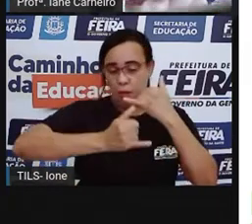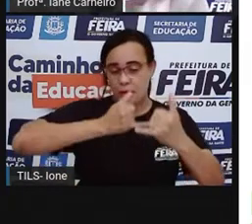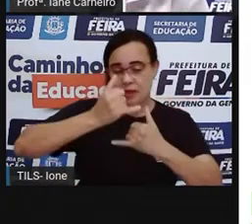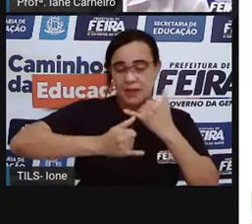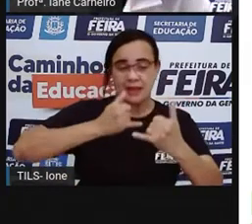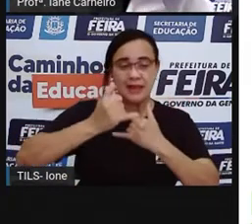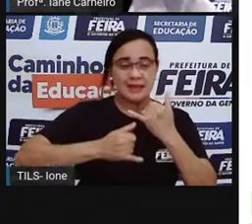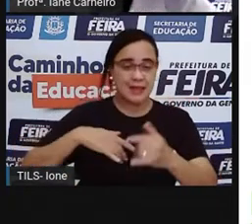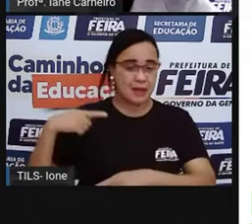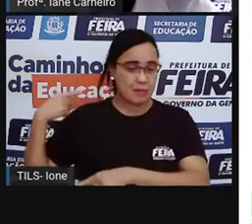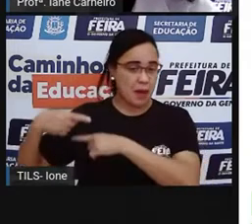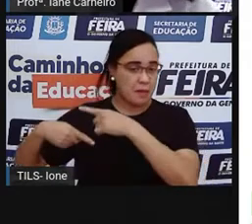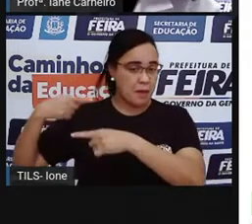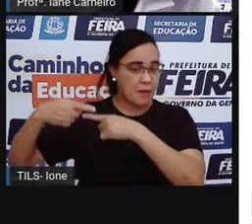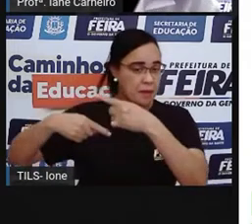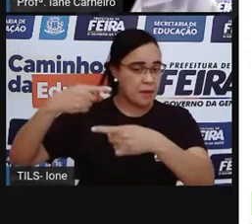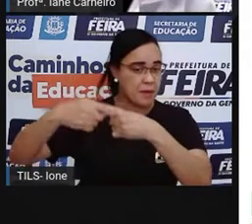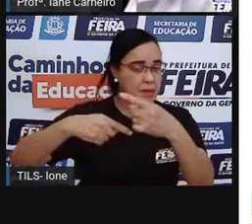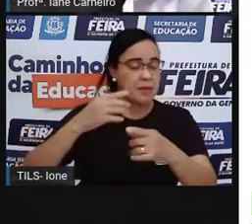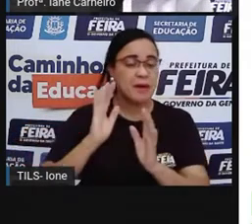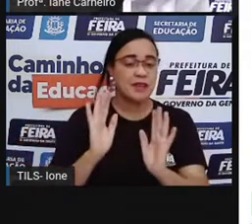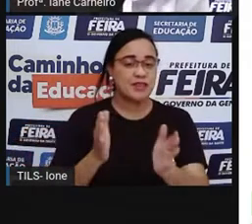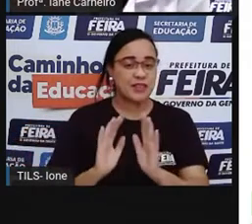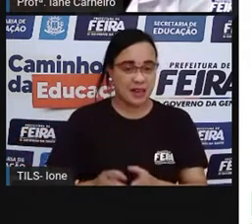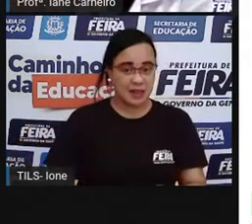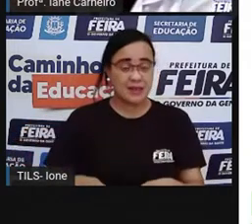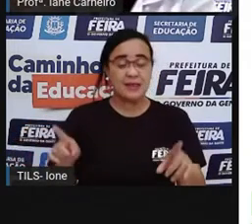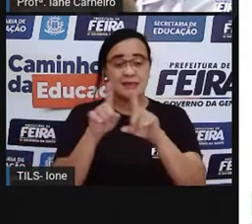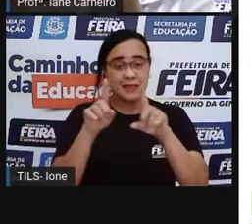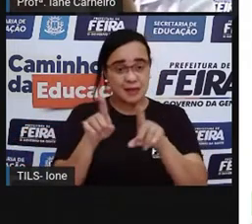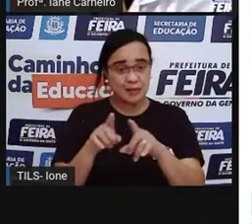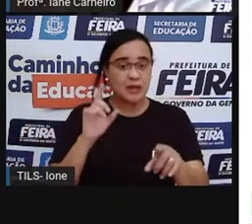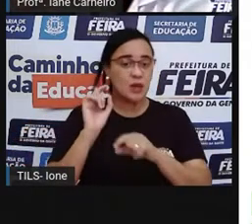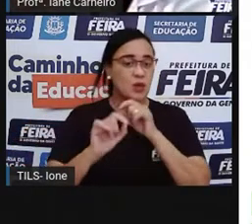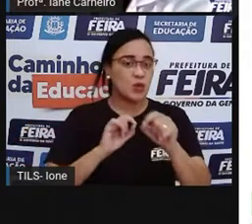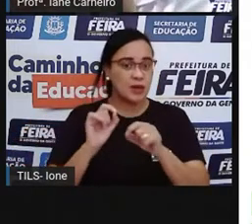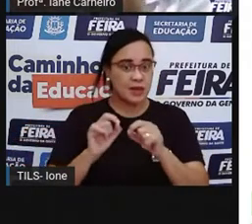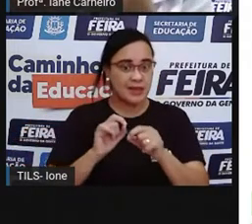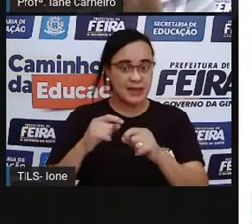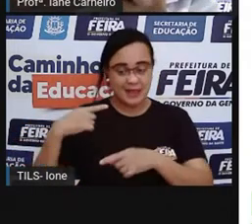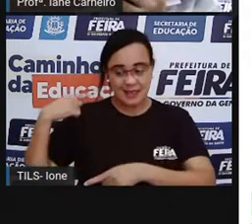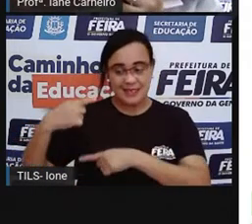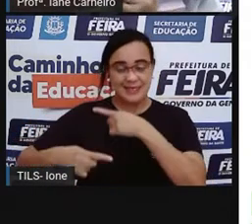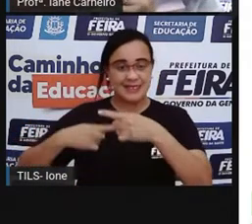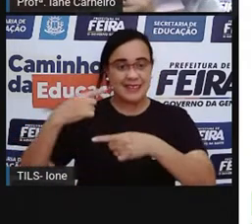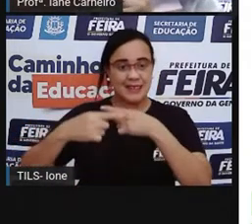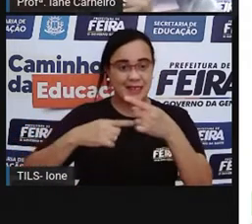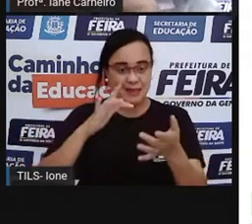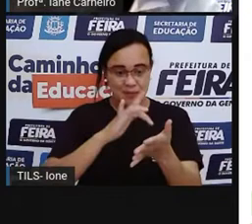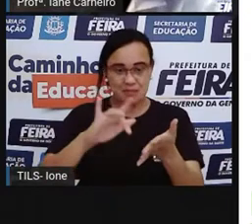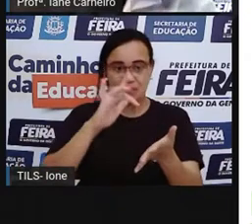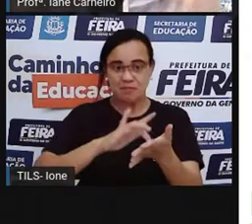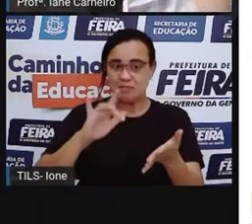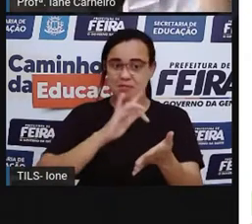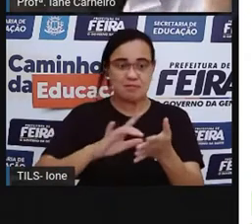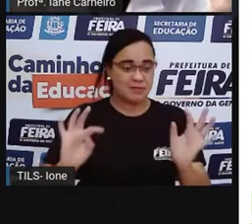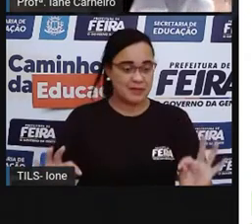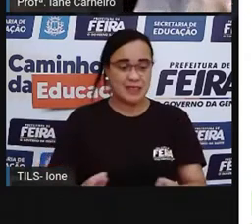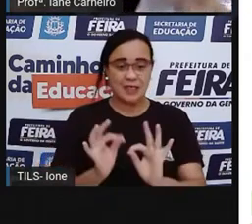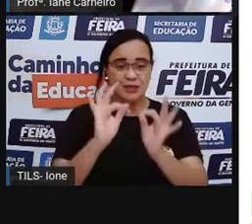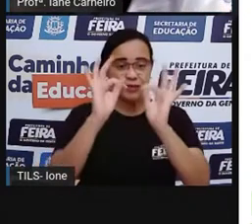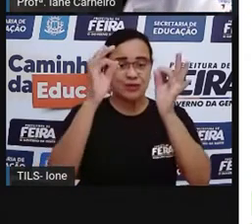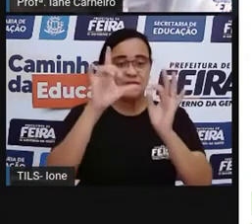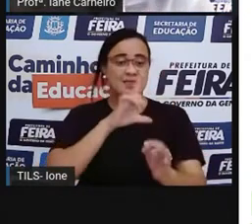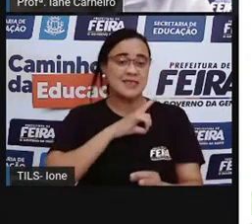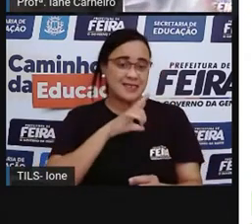educar uma geração conectada. Então aqui, ó, os autores, eles colocam esse trechinho aqui pra trazer